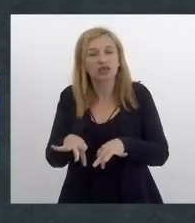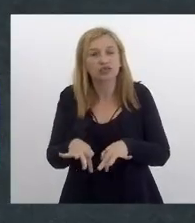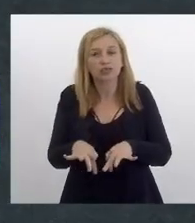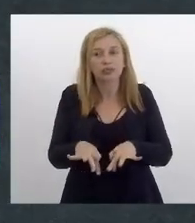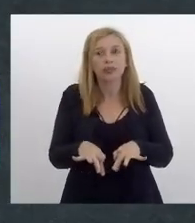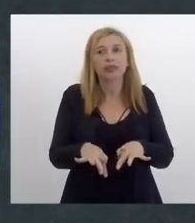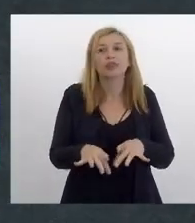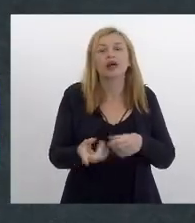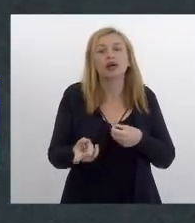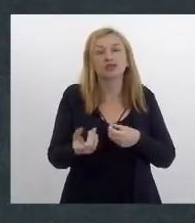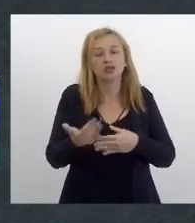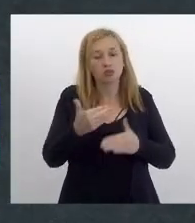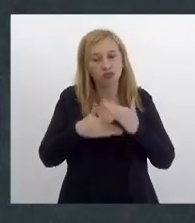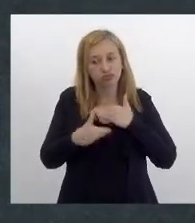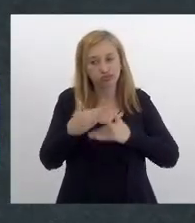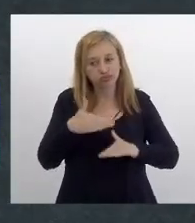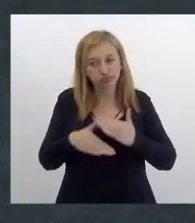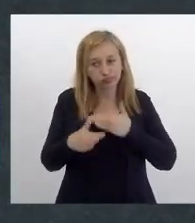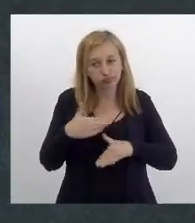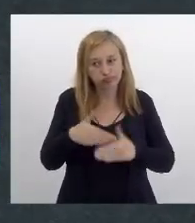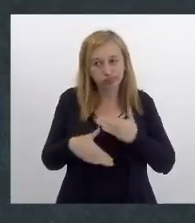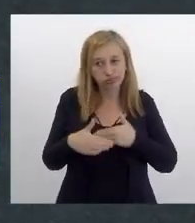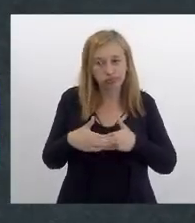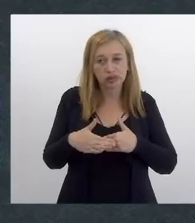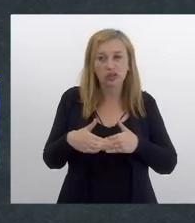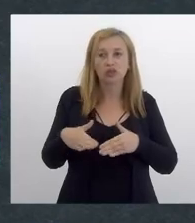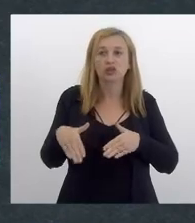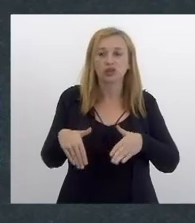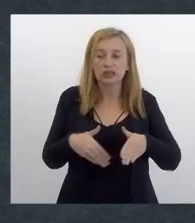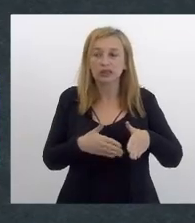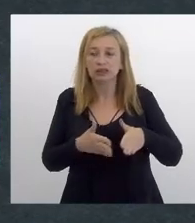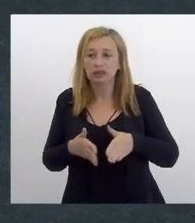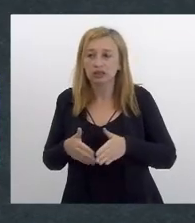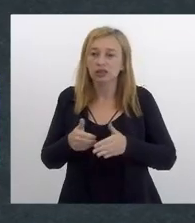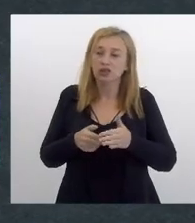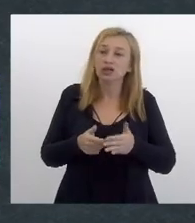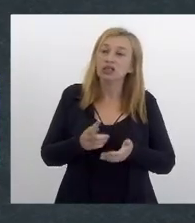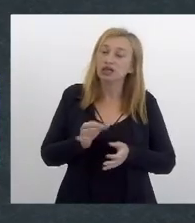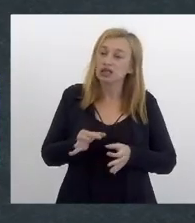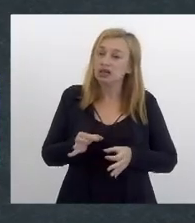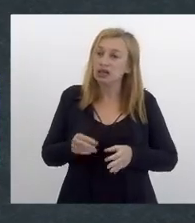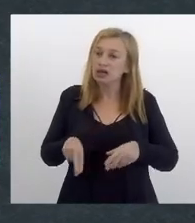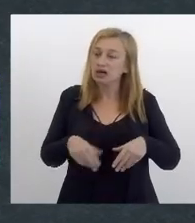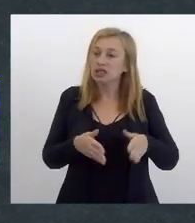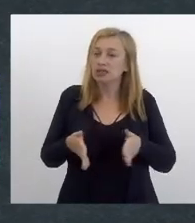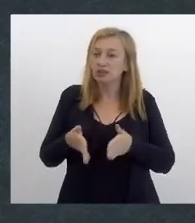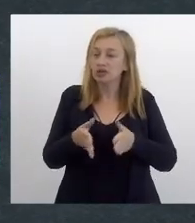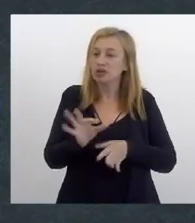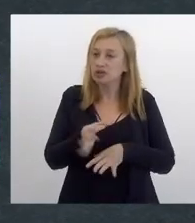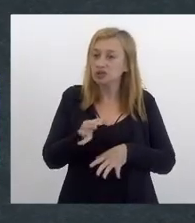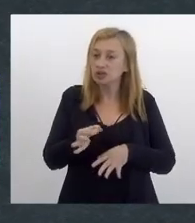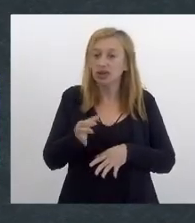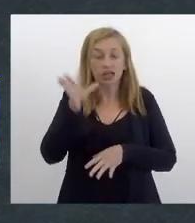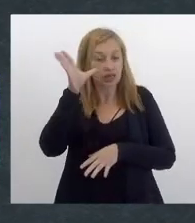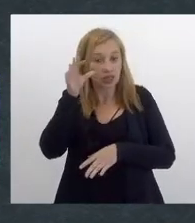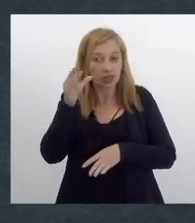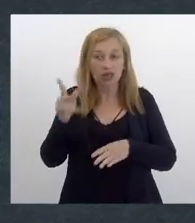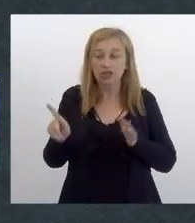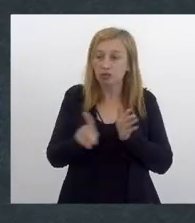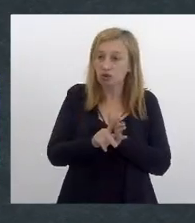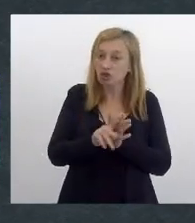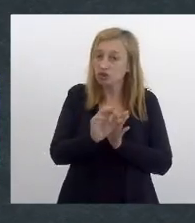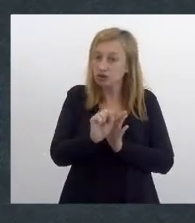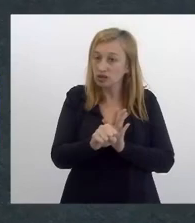estamos retrocedendo caminhando de forma correta interessa esse projeto